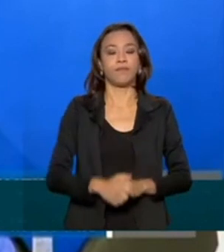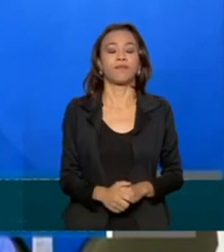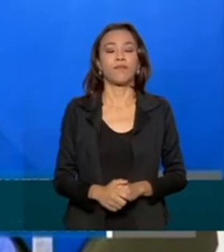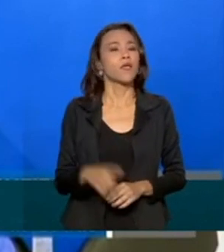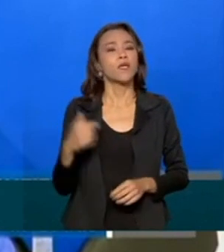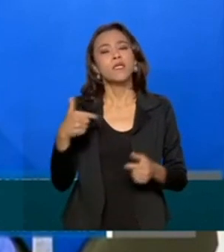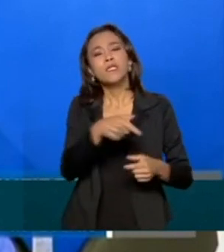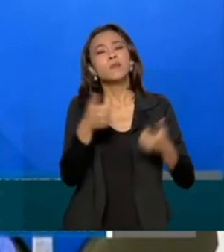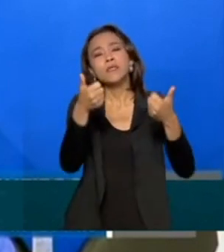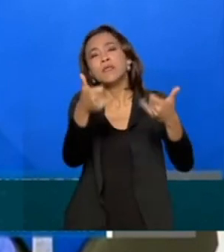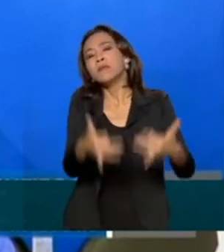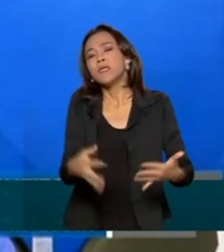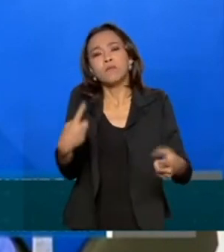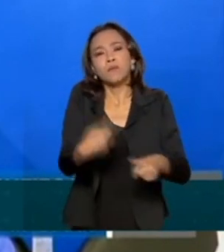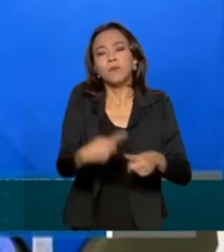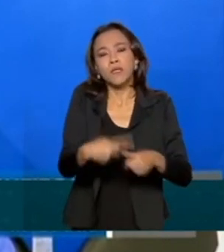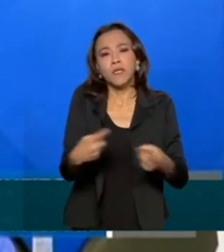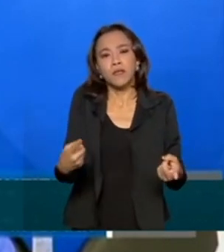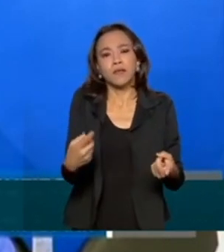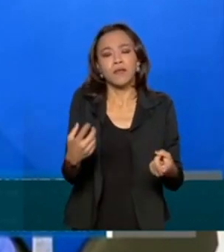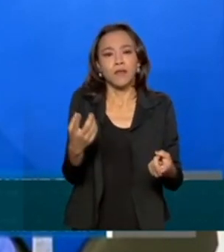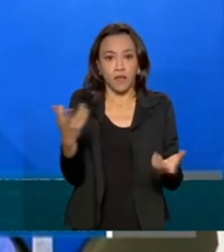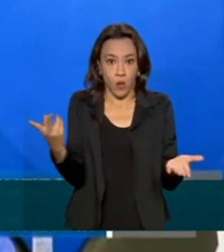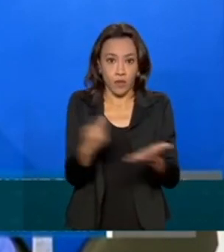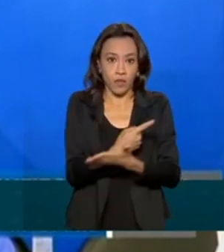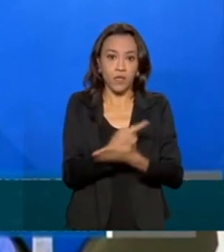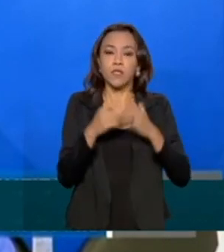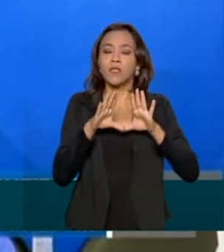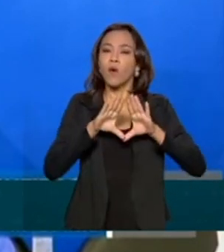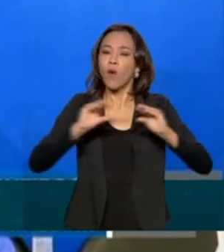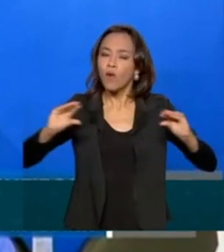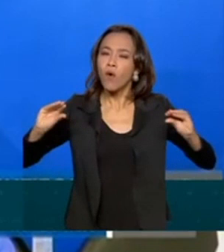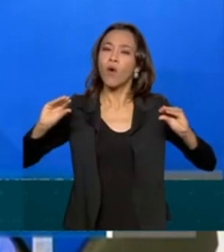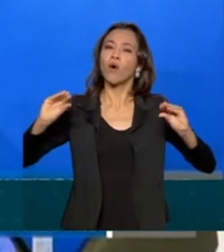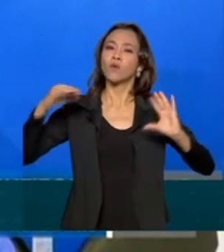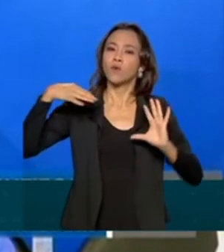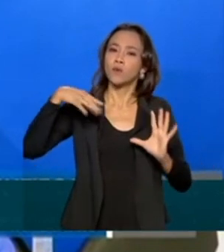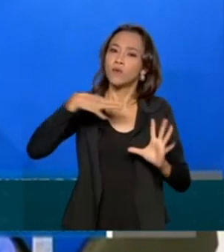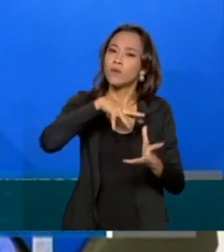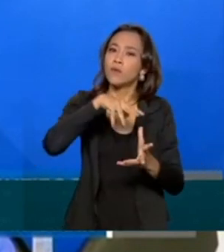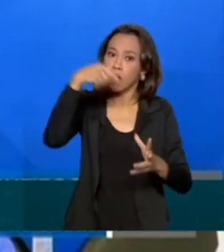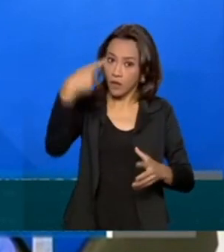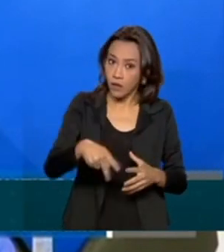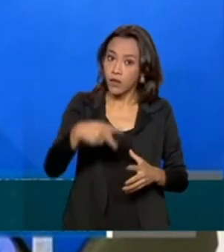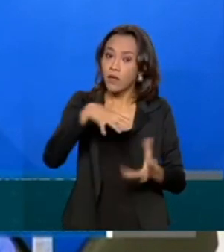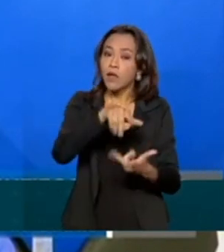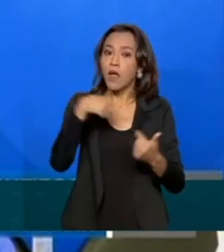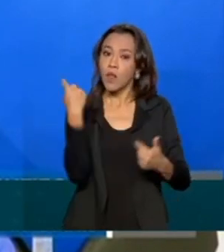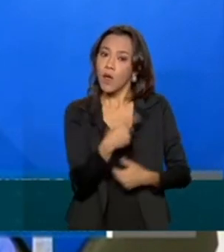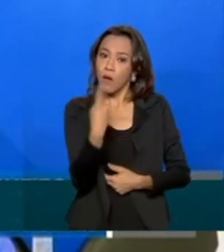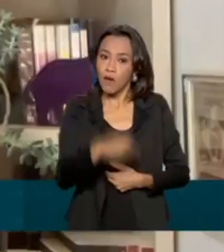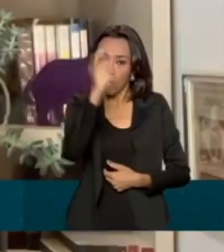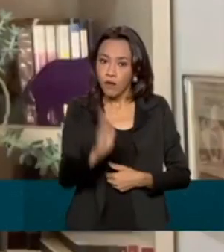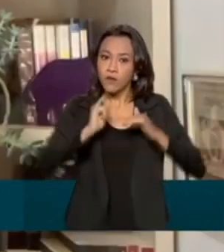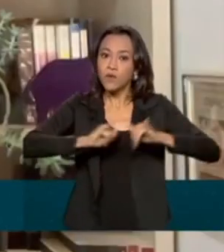explicação para esse maior conforto no cenário epidemiológico é só uma, a nossa campanha de